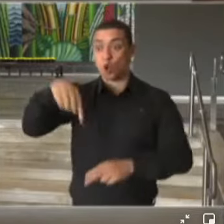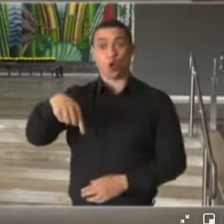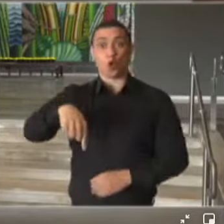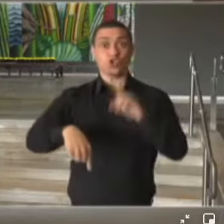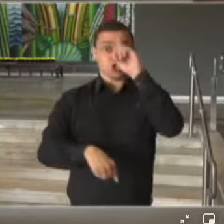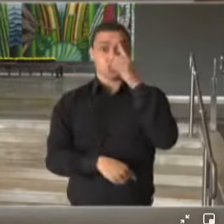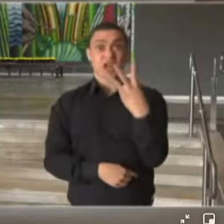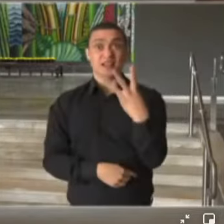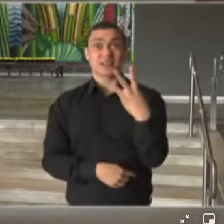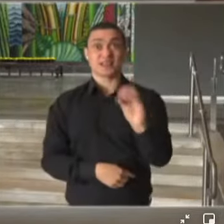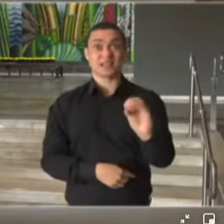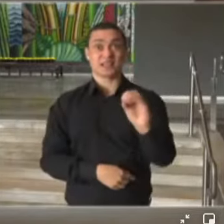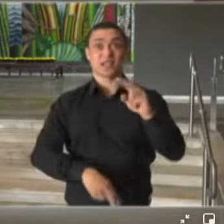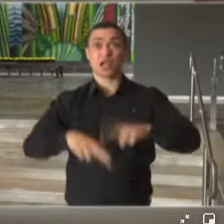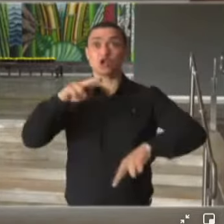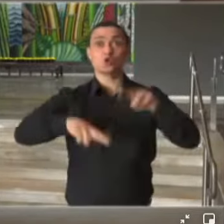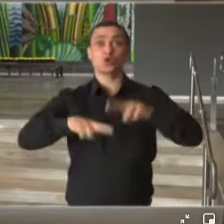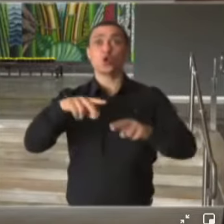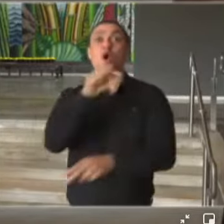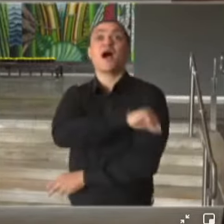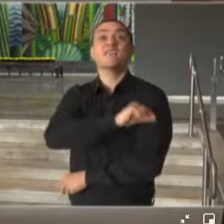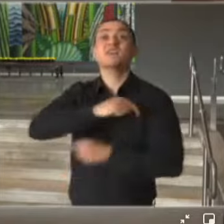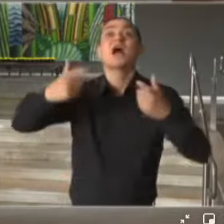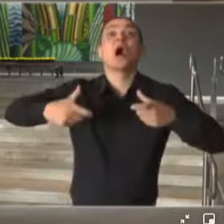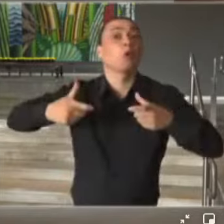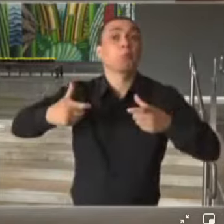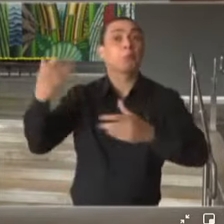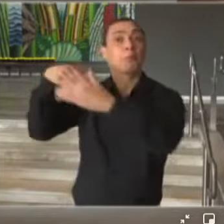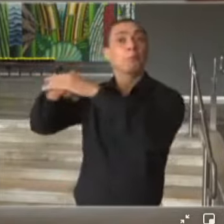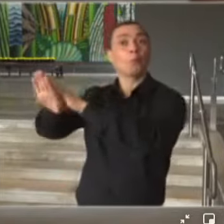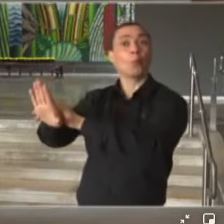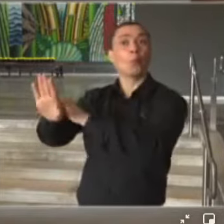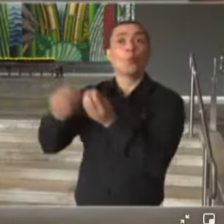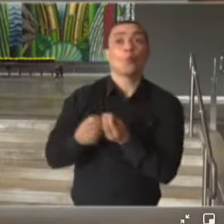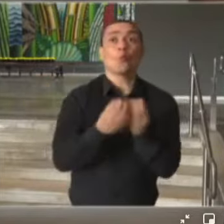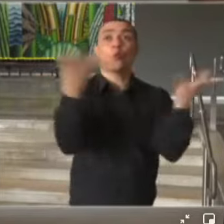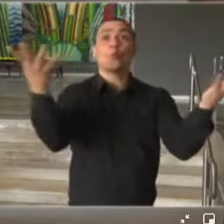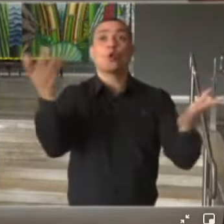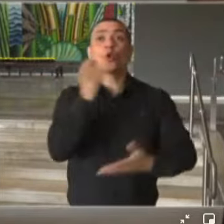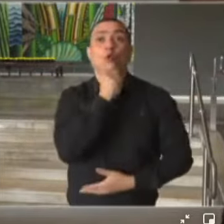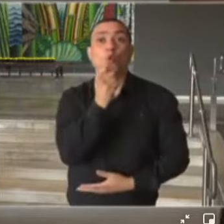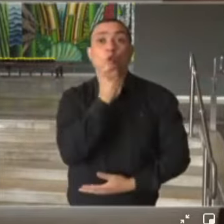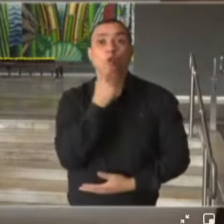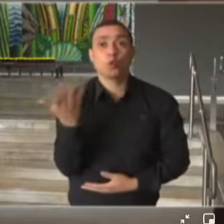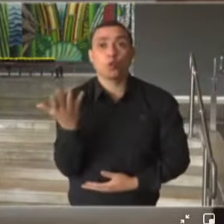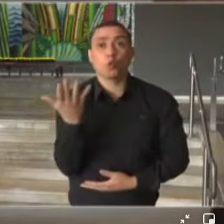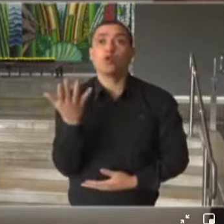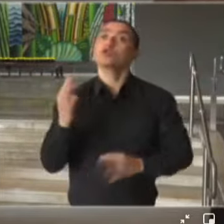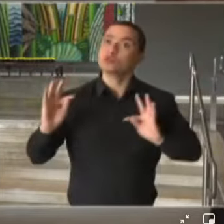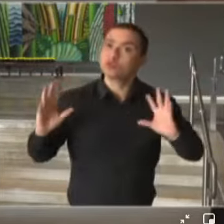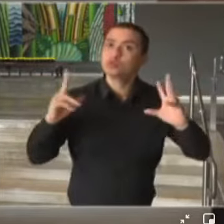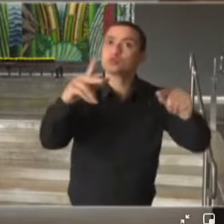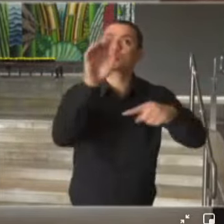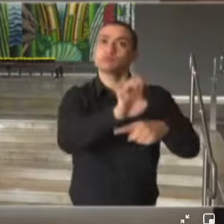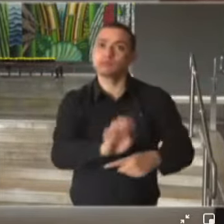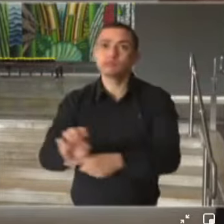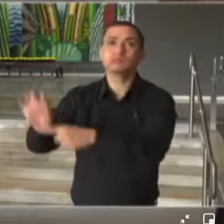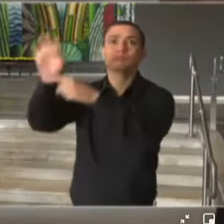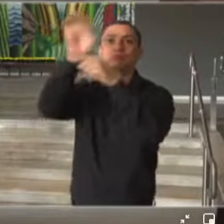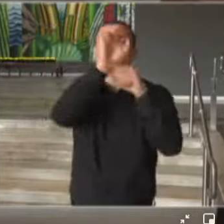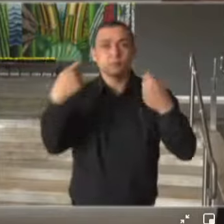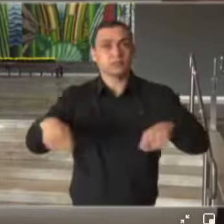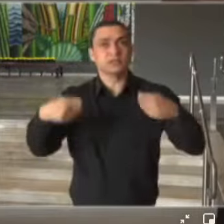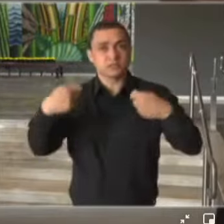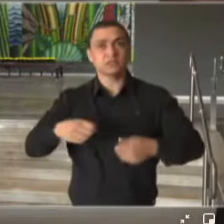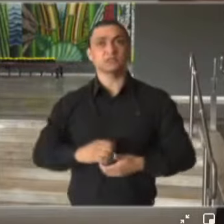30 de junho e as vacinas ainda não foram distribuídas para o Sistema Nacional de Imunização.